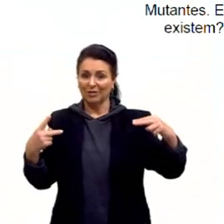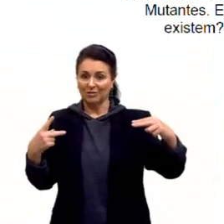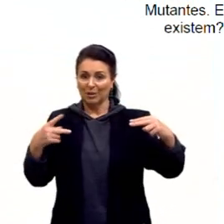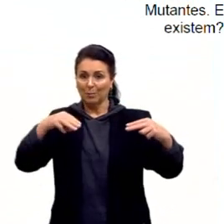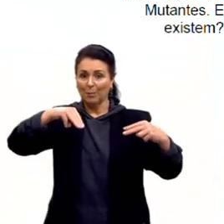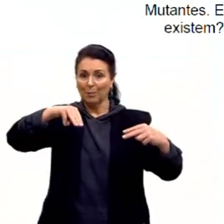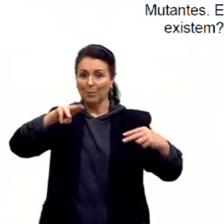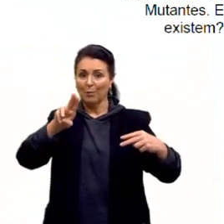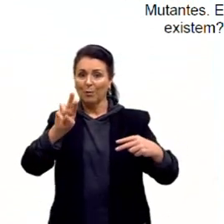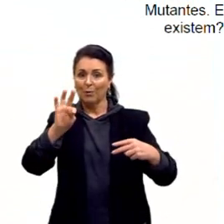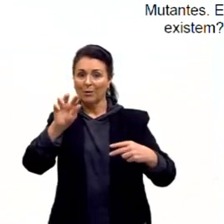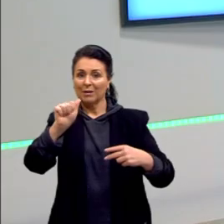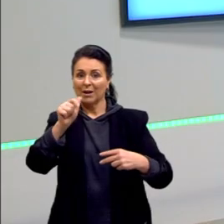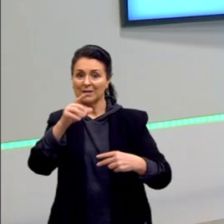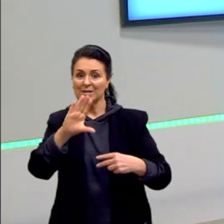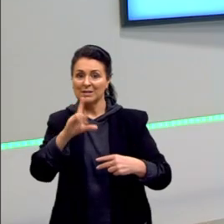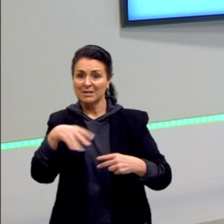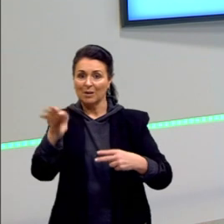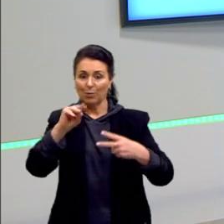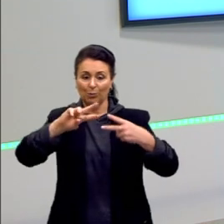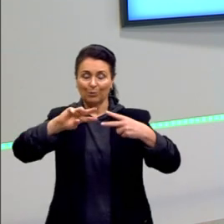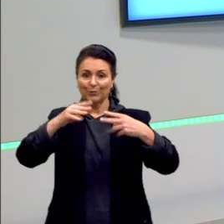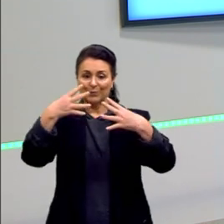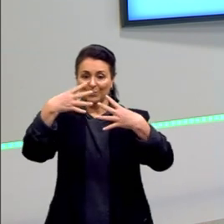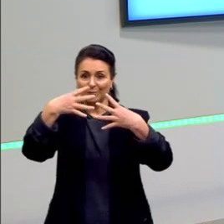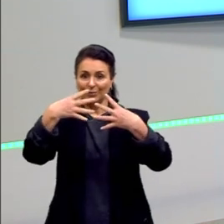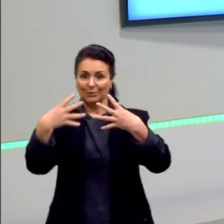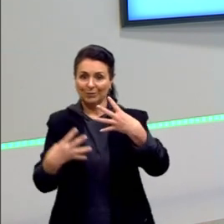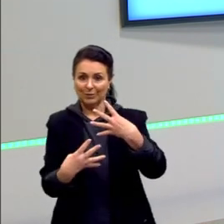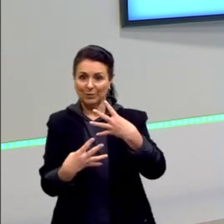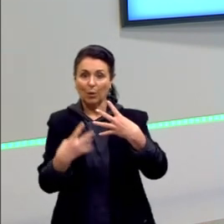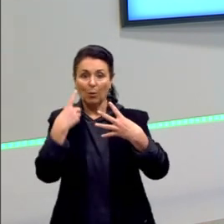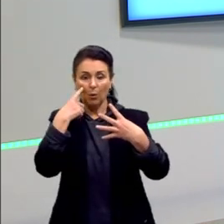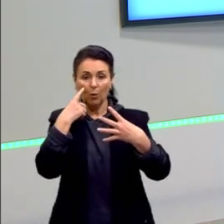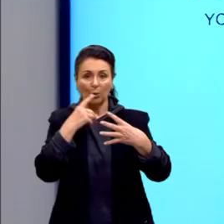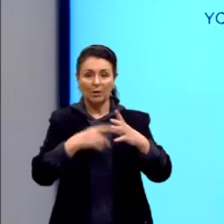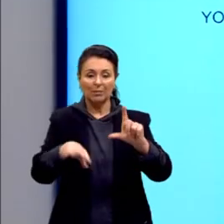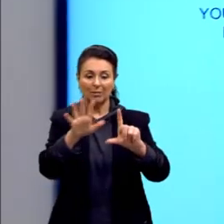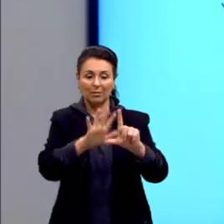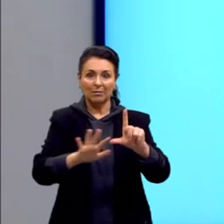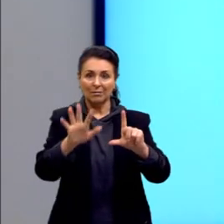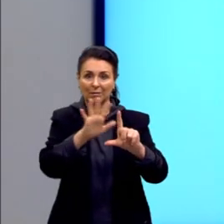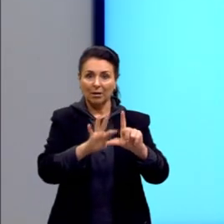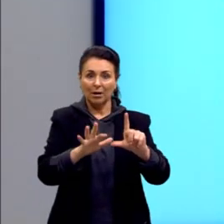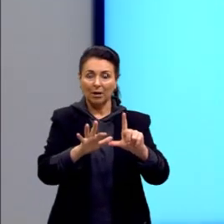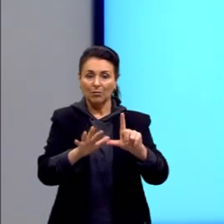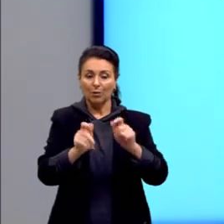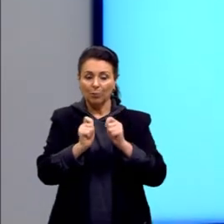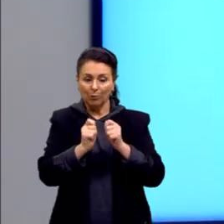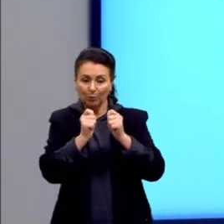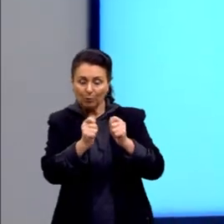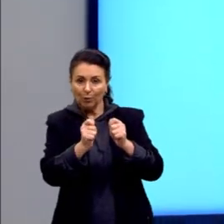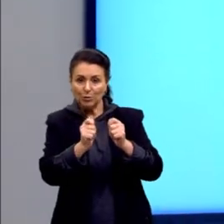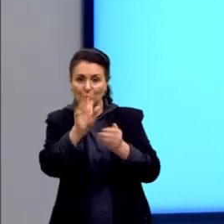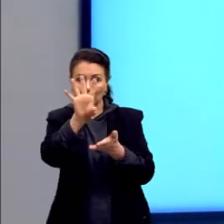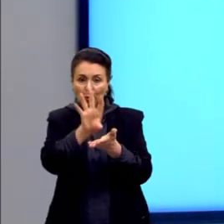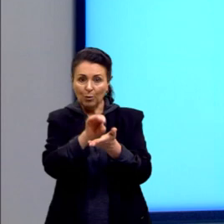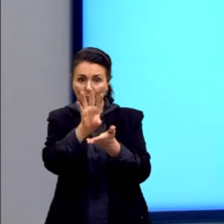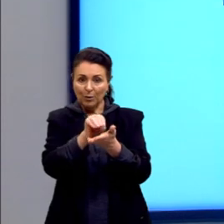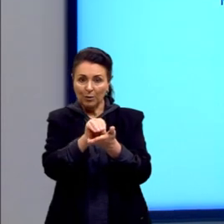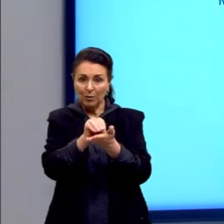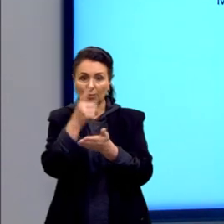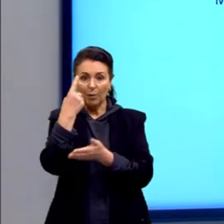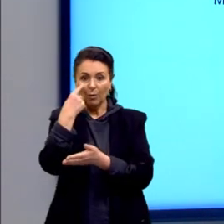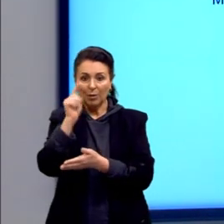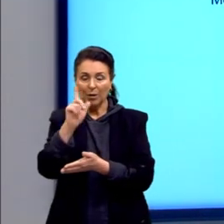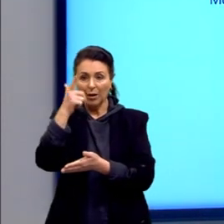de mutação genética, eu até coloquei ali o QR Code para vocês dar um print, escanear, se vocês quiserem assistir.